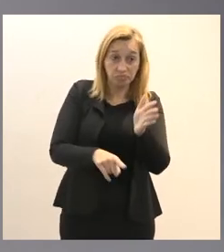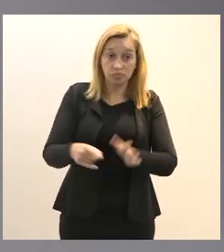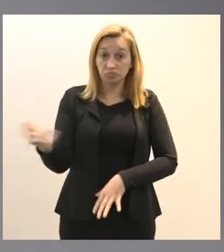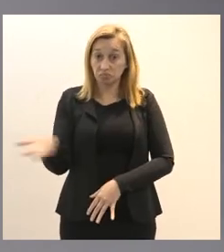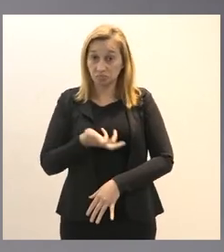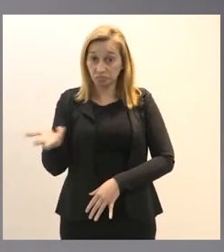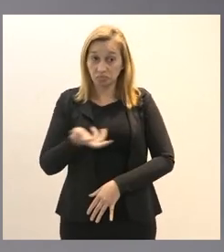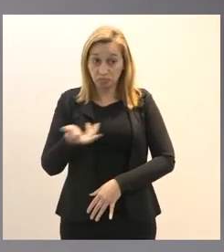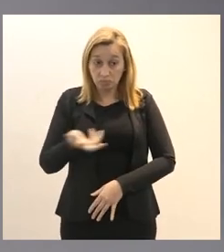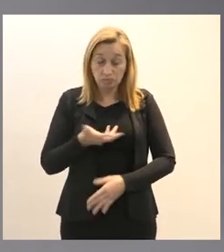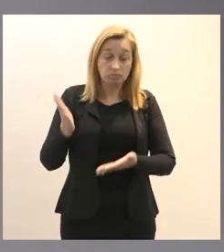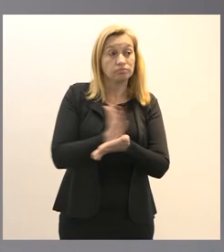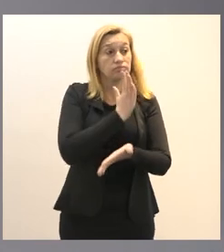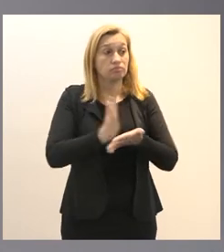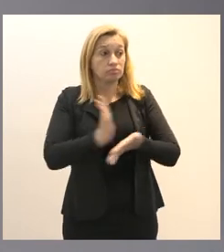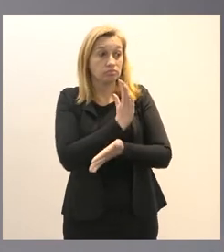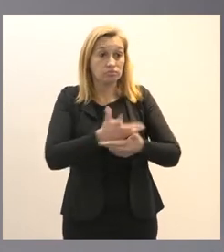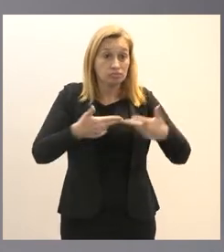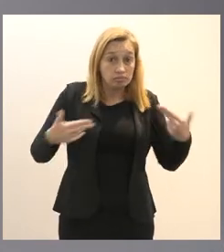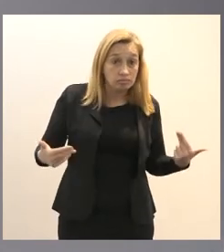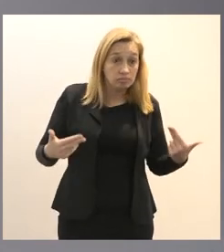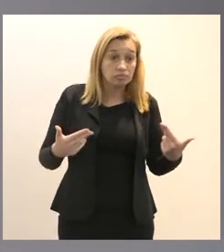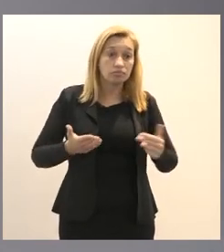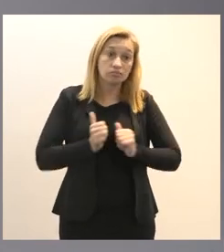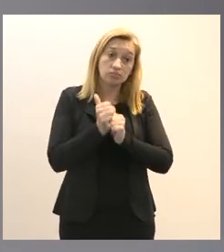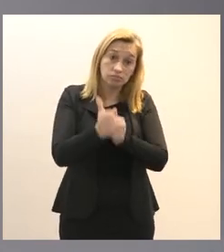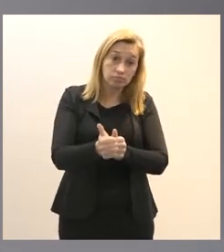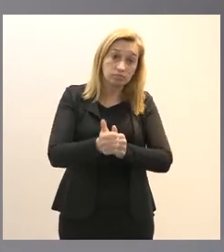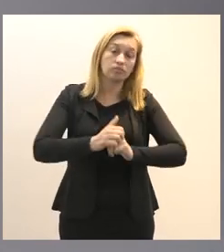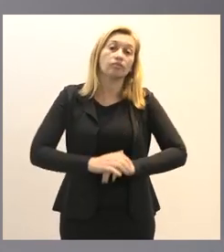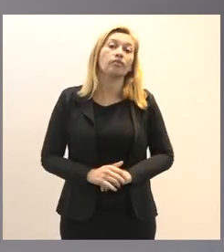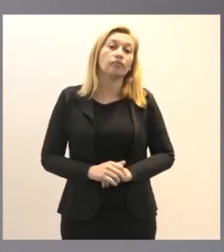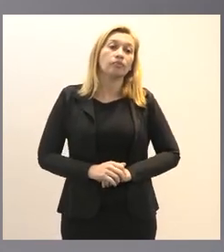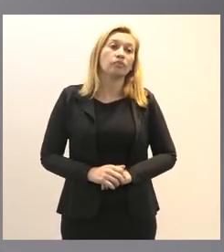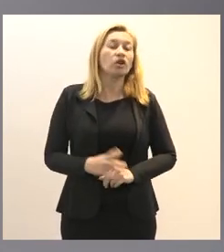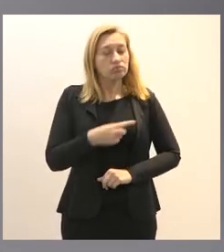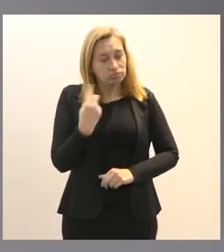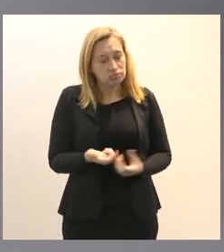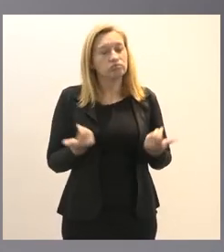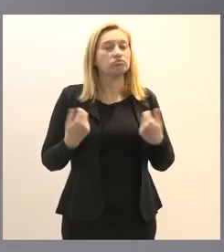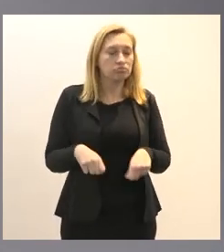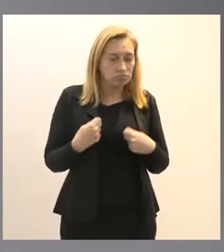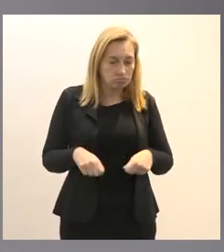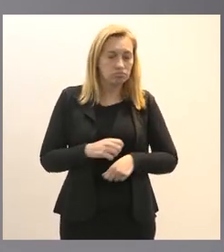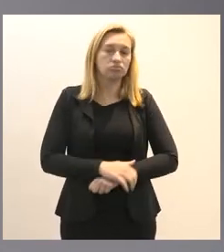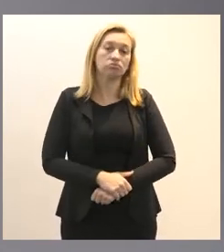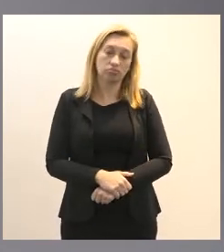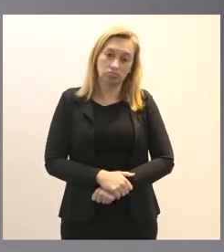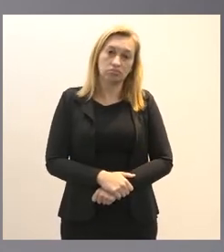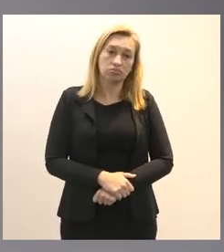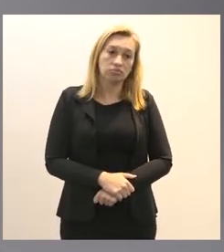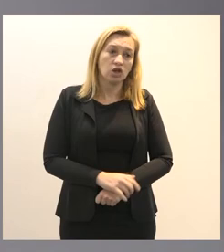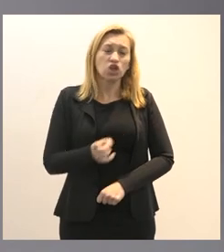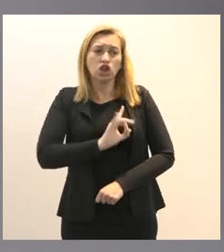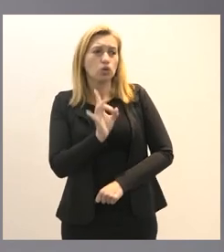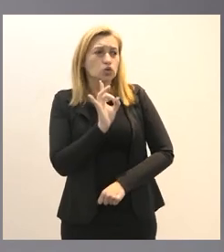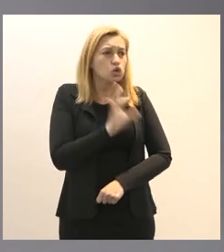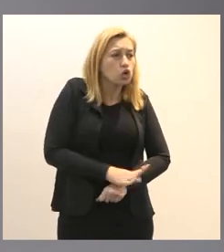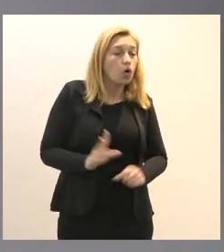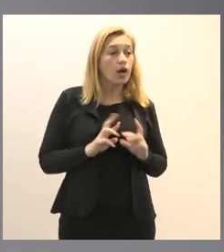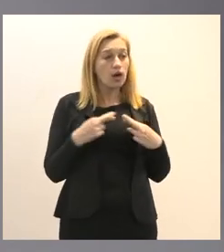mas algumas coisas ainda caminharam e nós precisamos não só nos